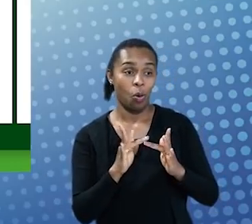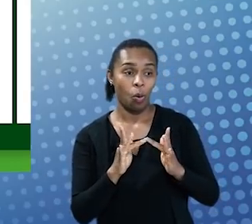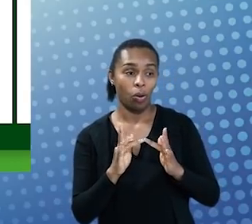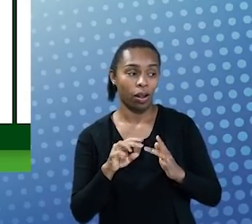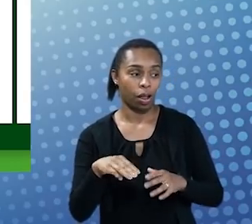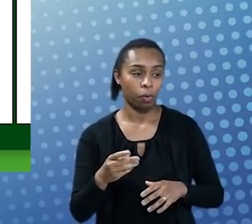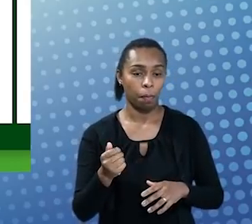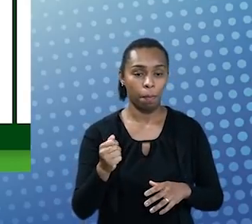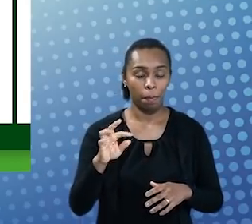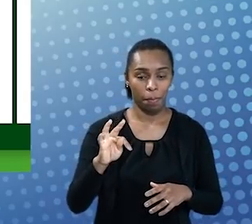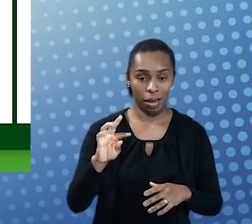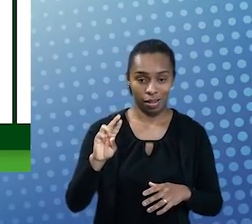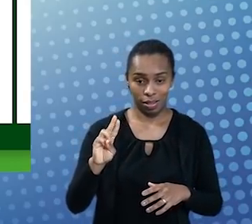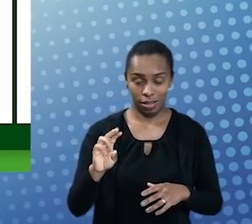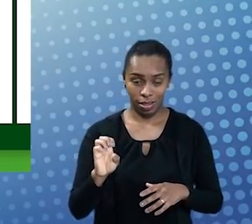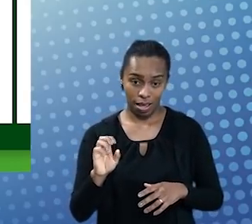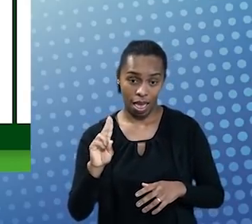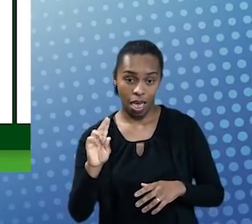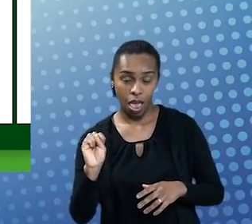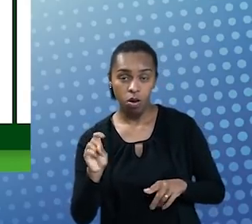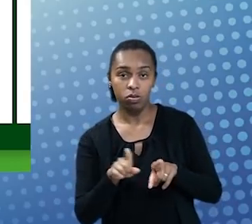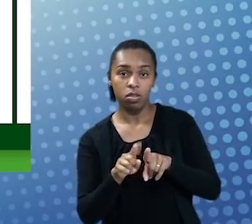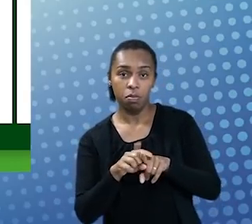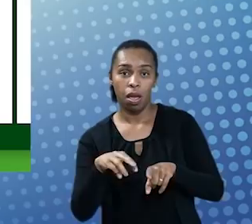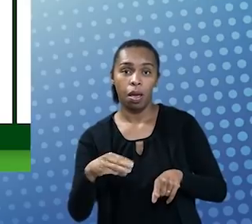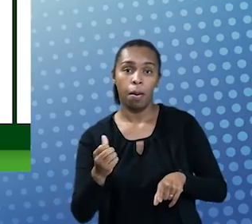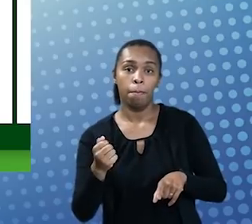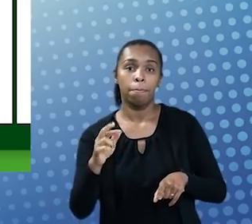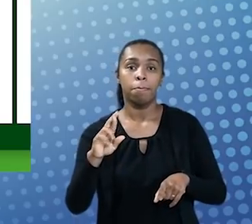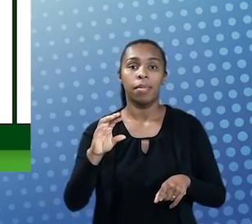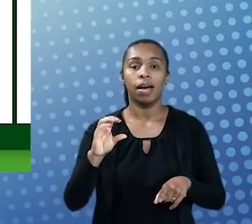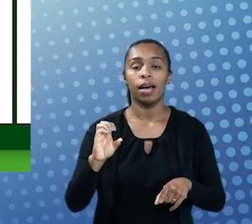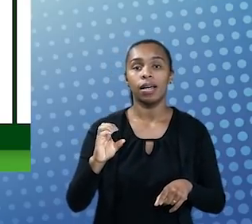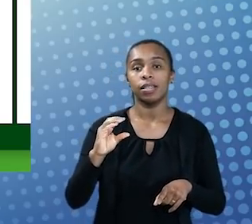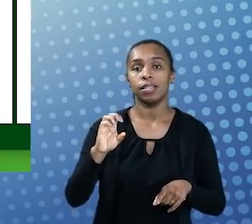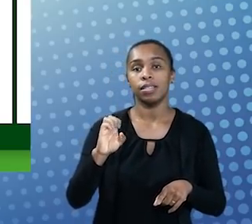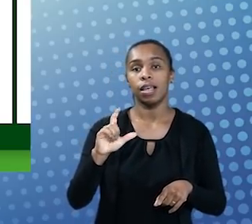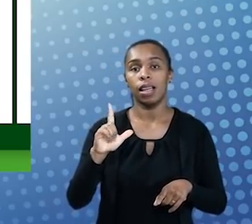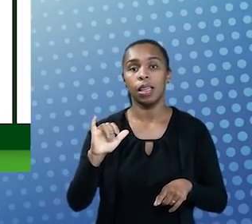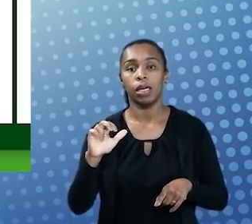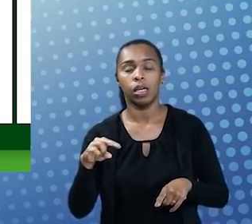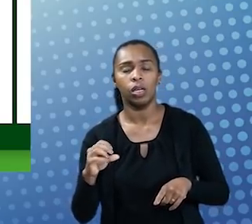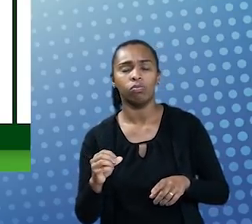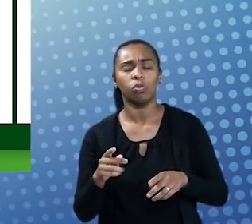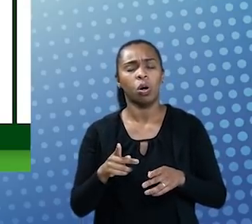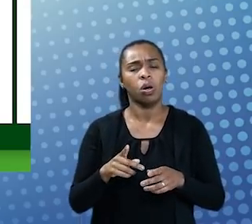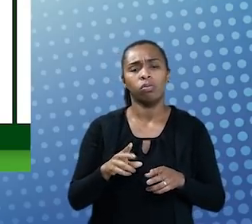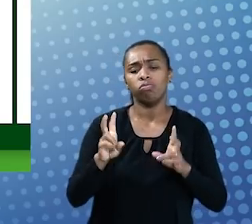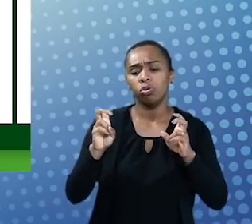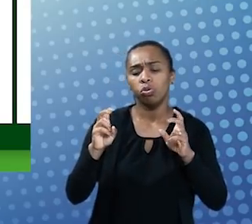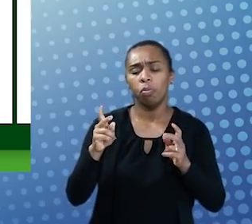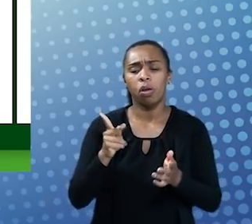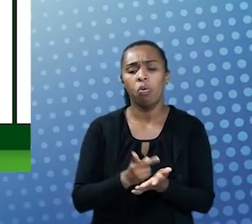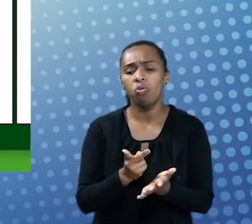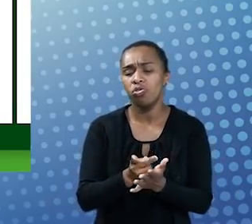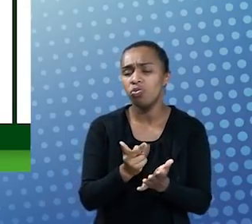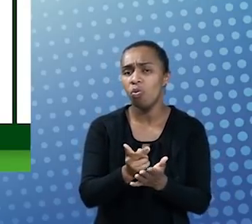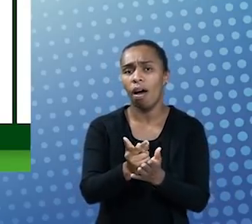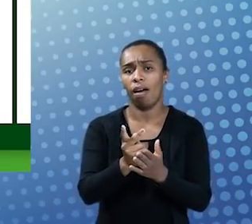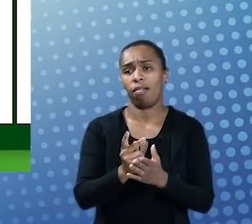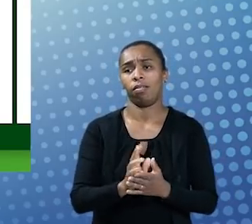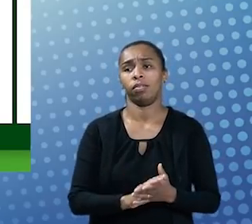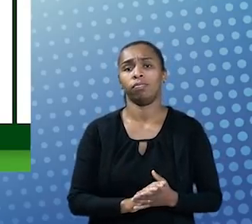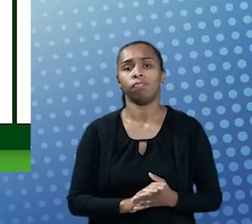Matheus, com o Marcelino, sobre a necessidade de continuarmos essa discussão, sobretudo no momento de educação e resiliência social.